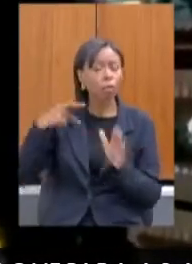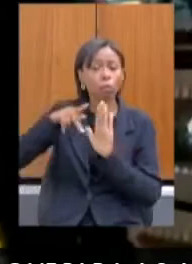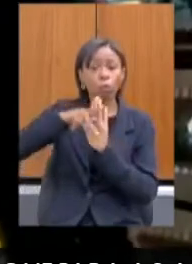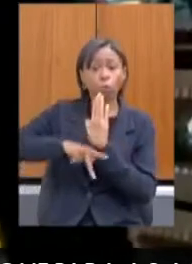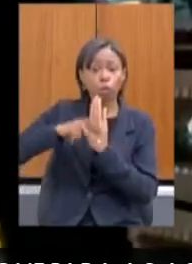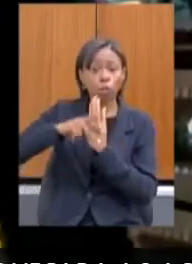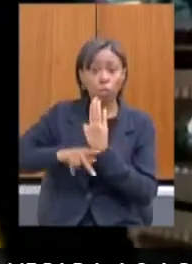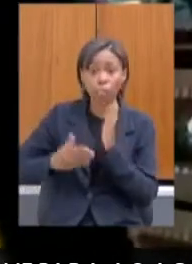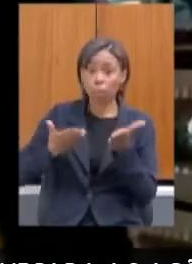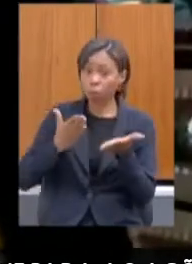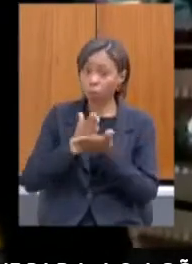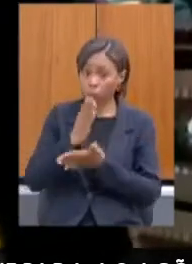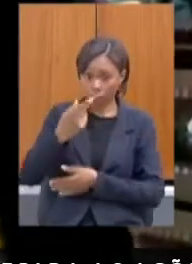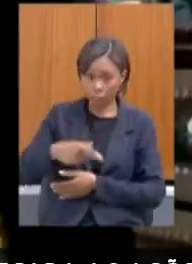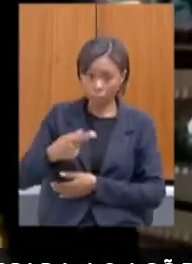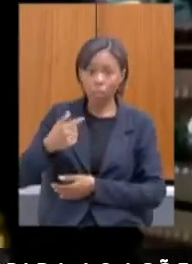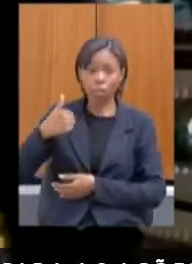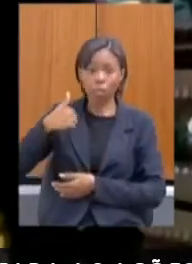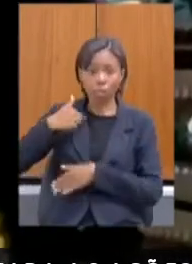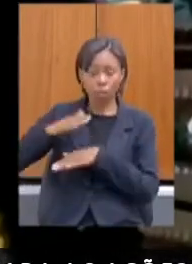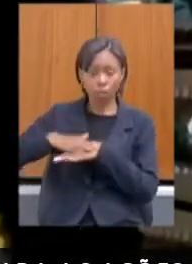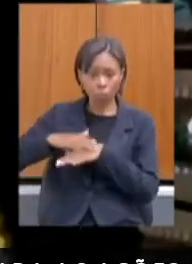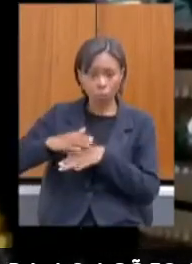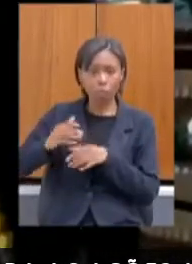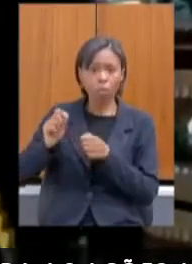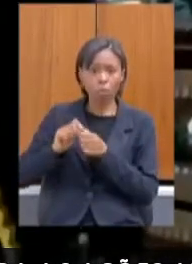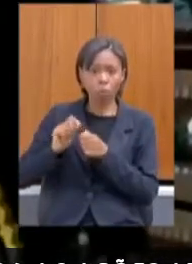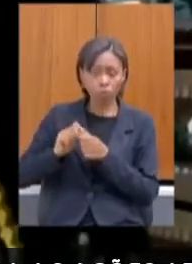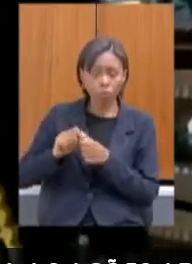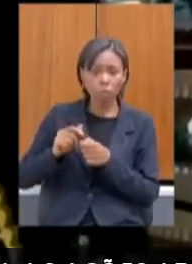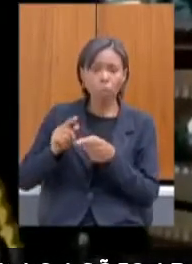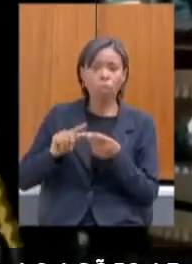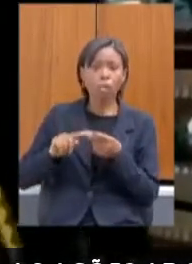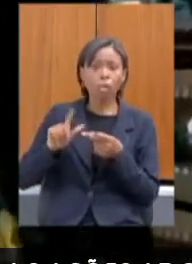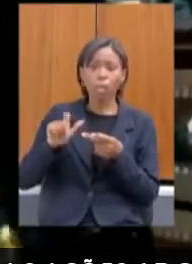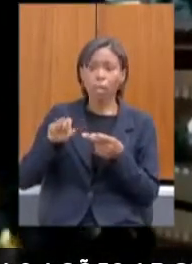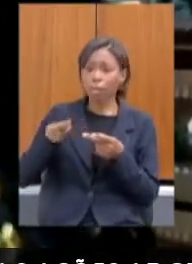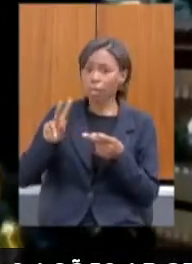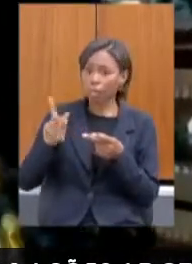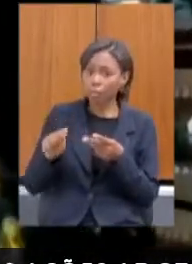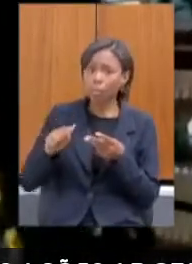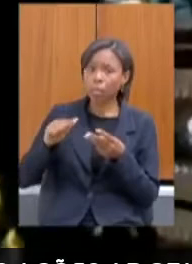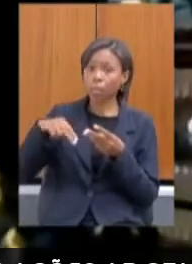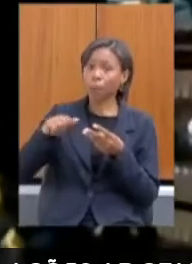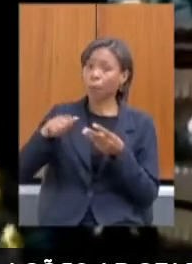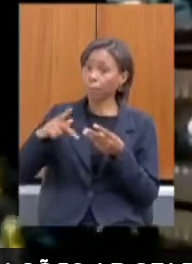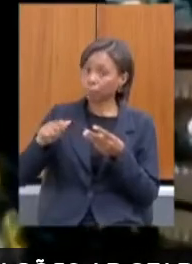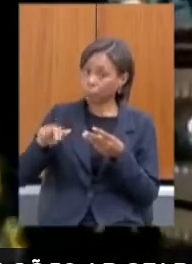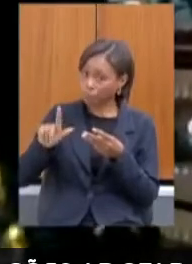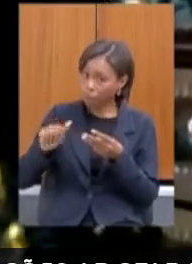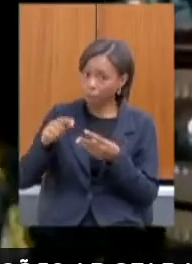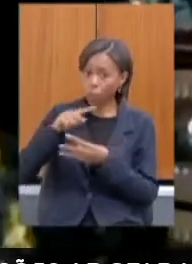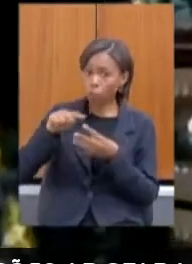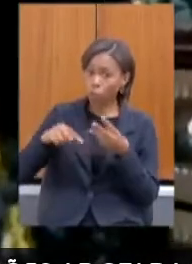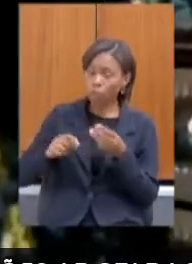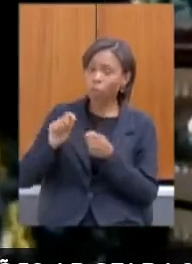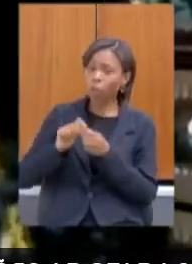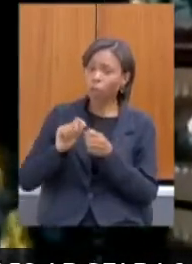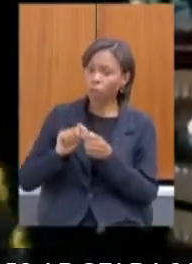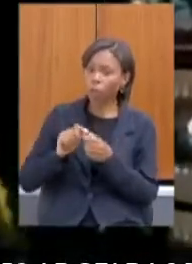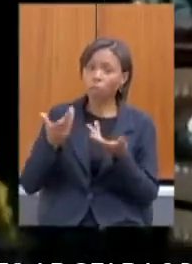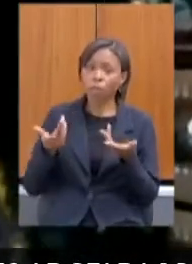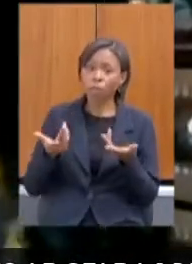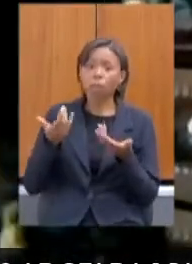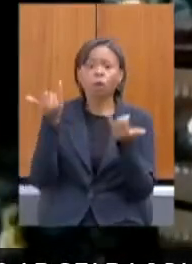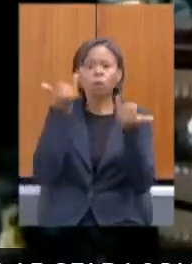minha, da Leninha e da deputada Ana Paula, para a gente ter os dados da contaminação com recorte de raça e